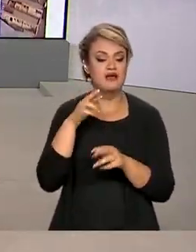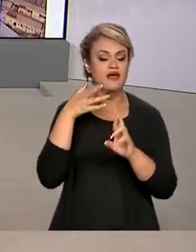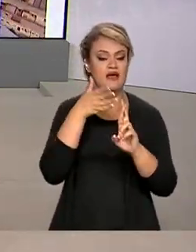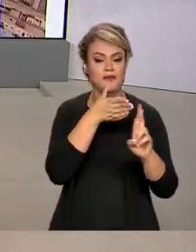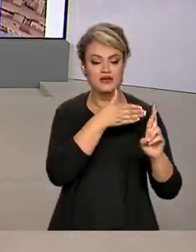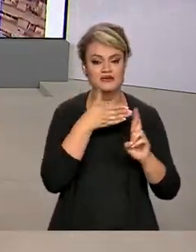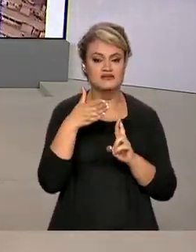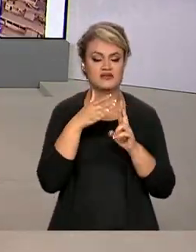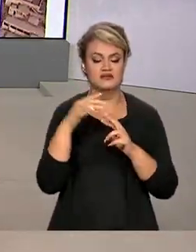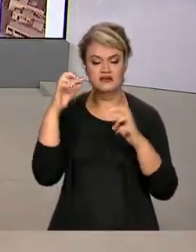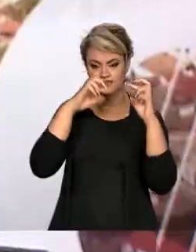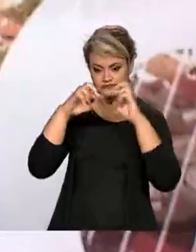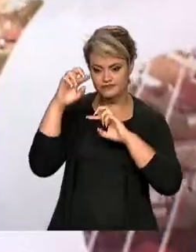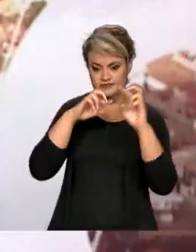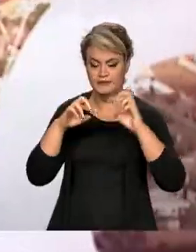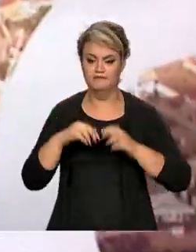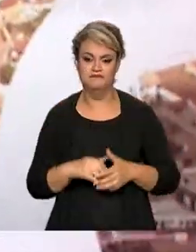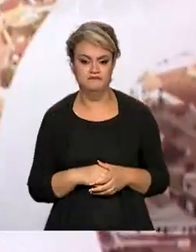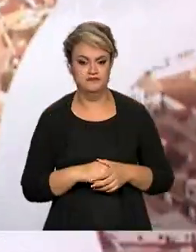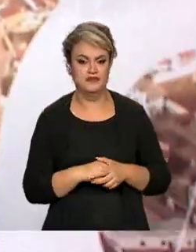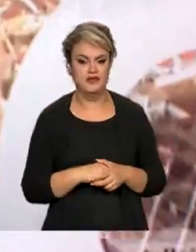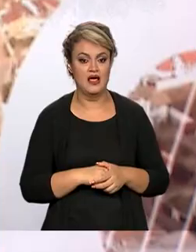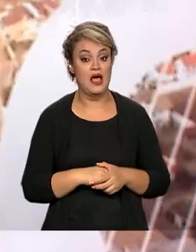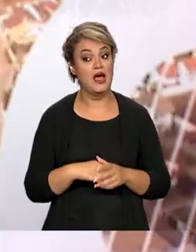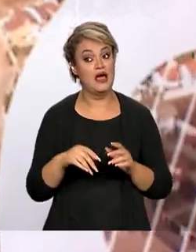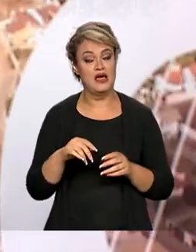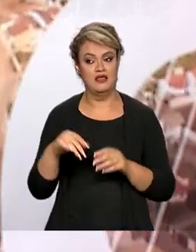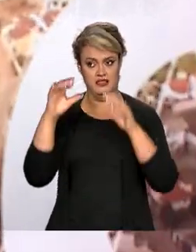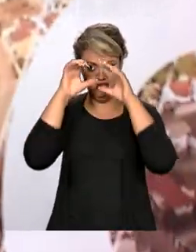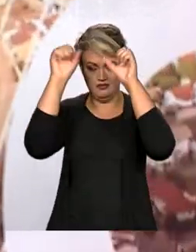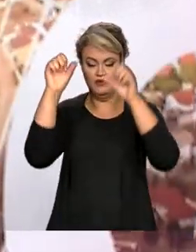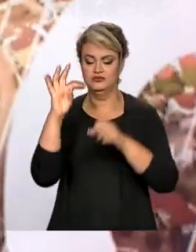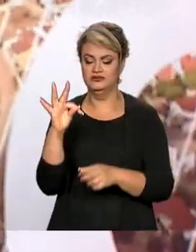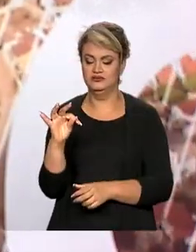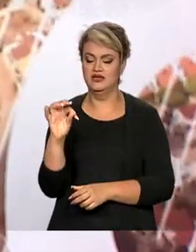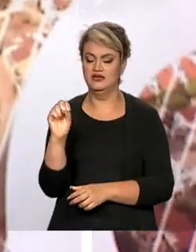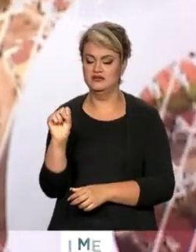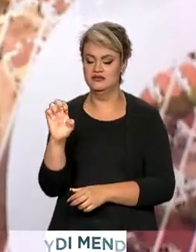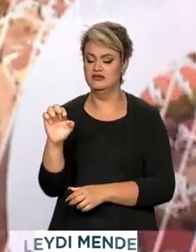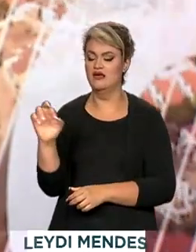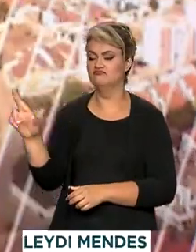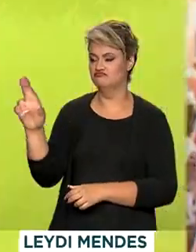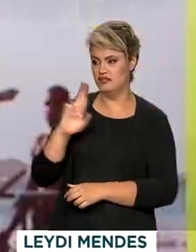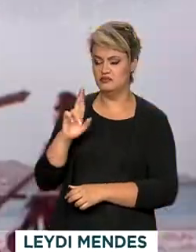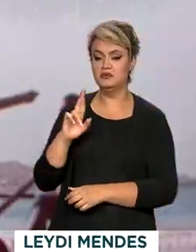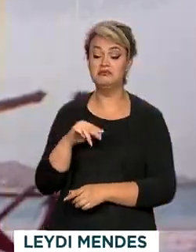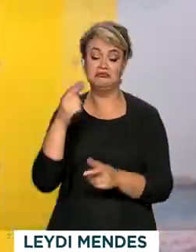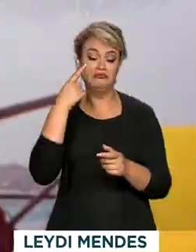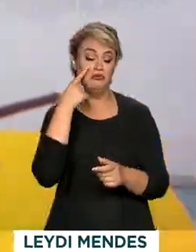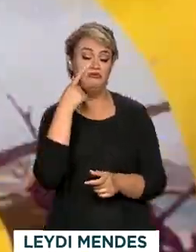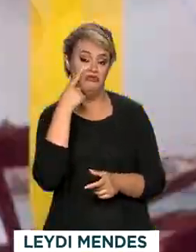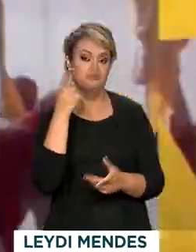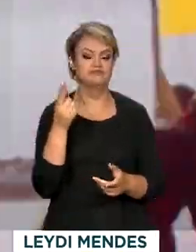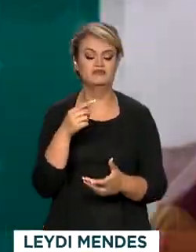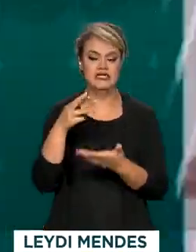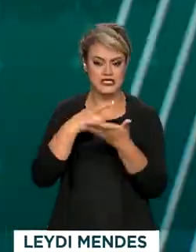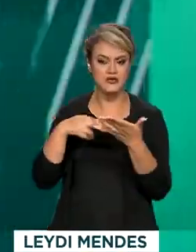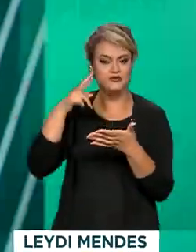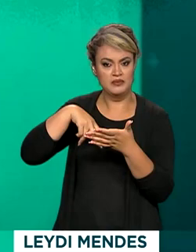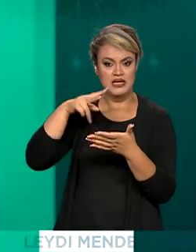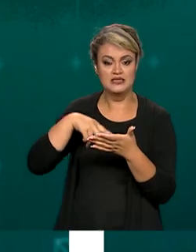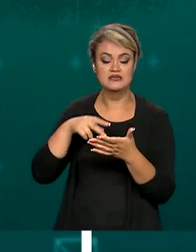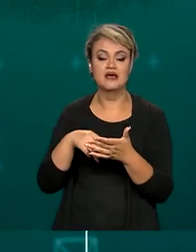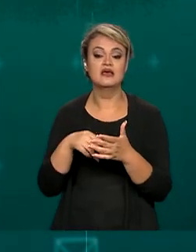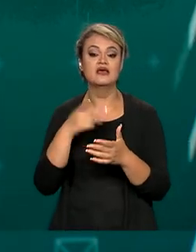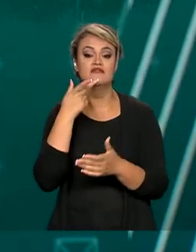entidades fiscalizadoras. Em nota, o TSE informou que as sugestões vão ser analisadas. A nota também diz,